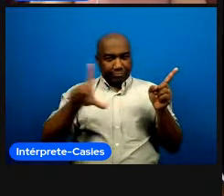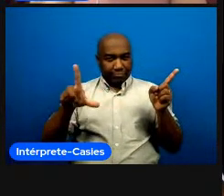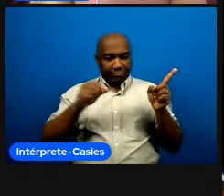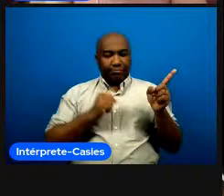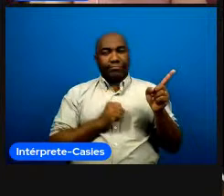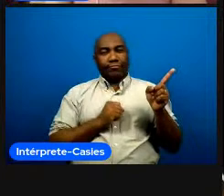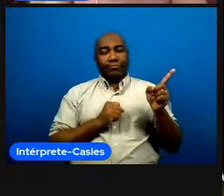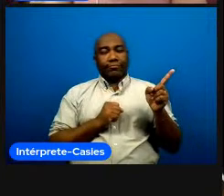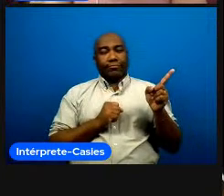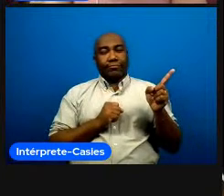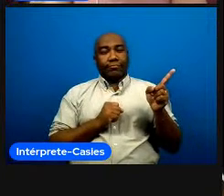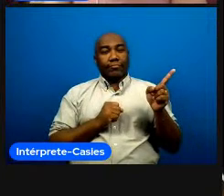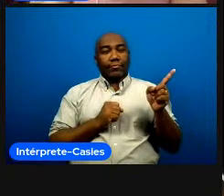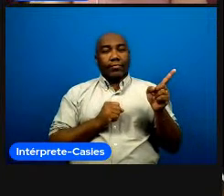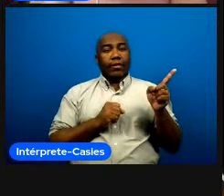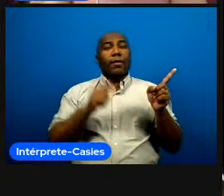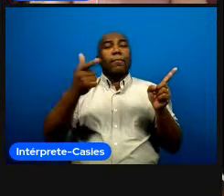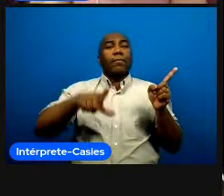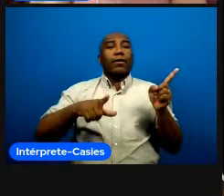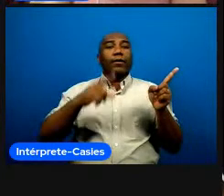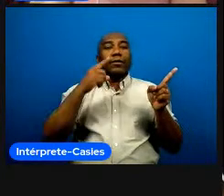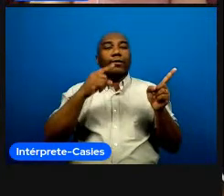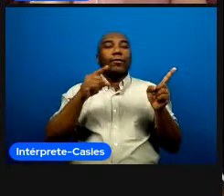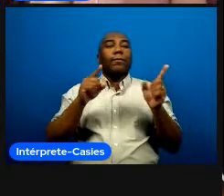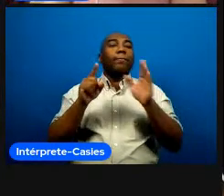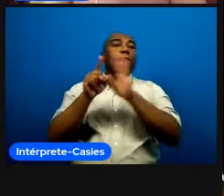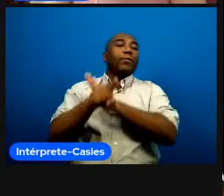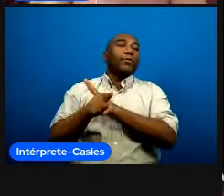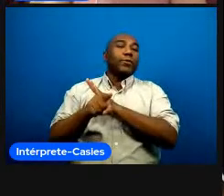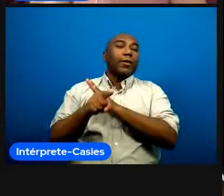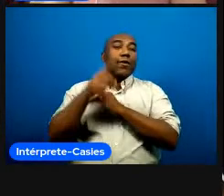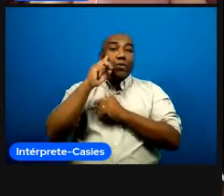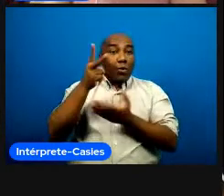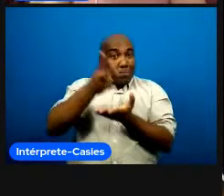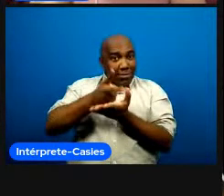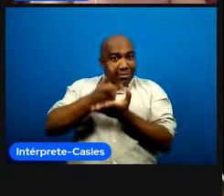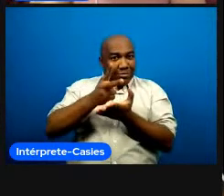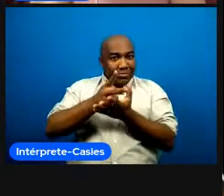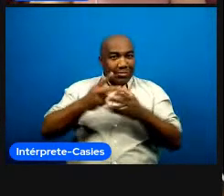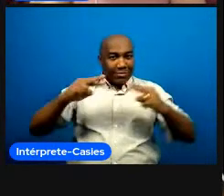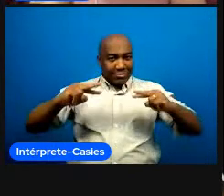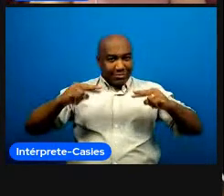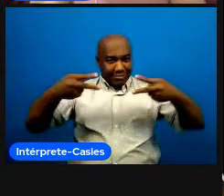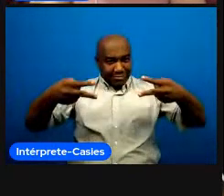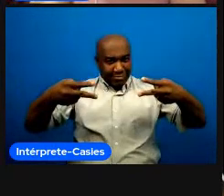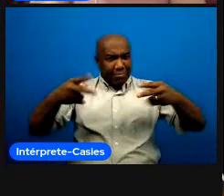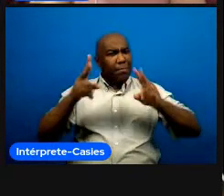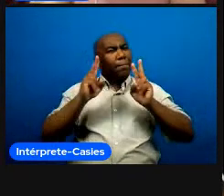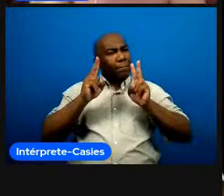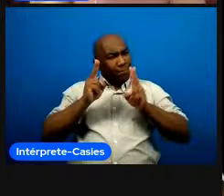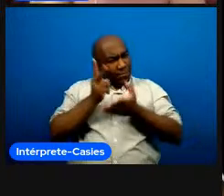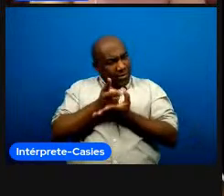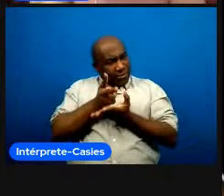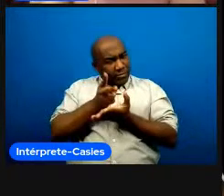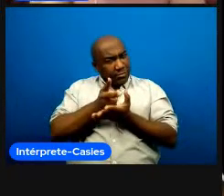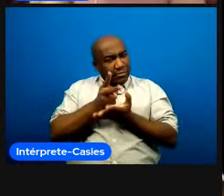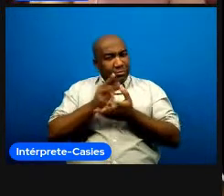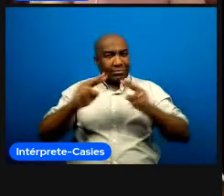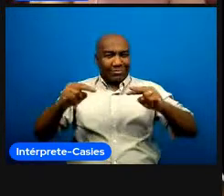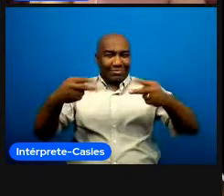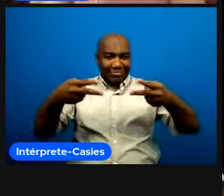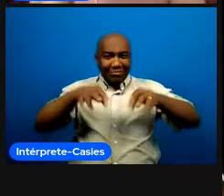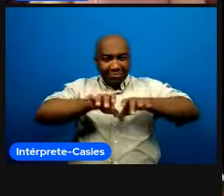que eu tenho aqui uma segunda perguntinha é o mesmo link é o mesmo acho que o mesmo código inclusive isso